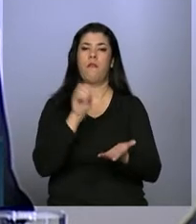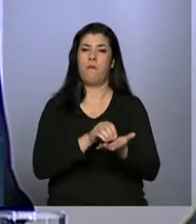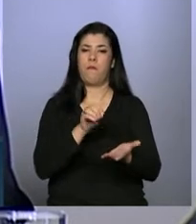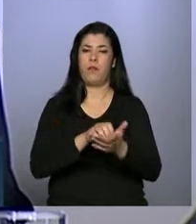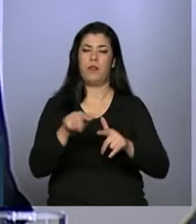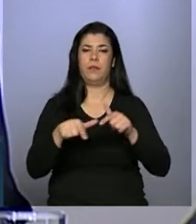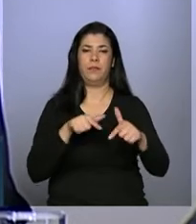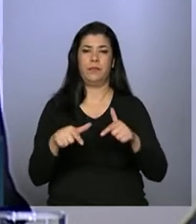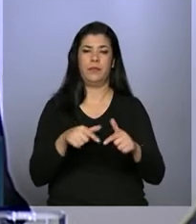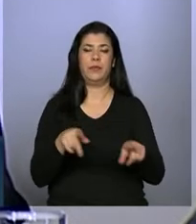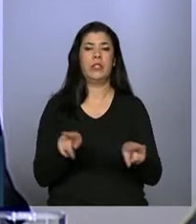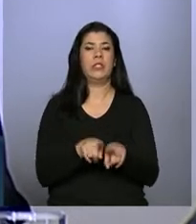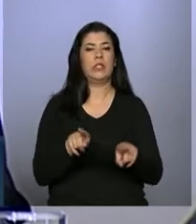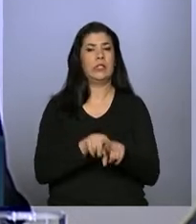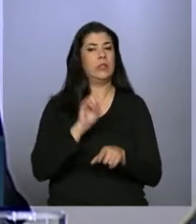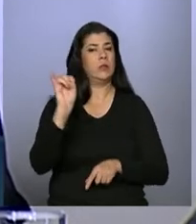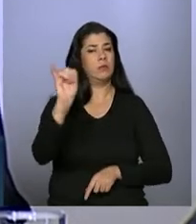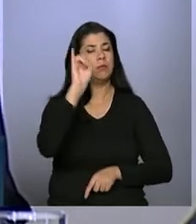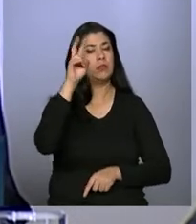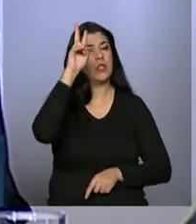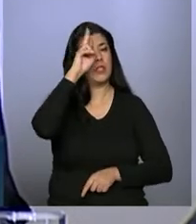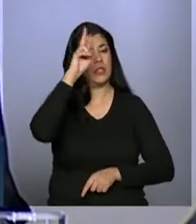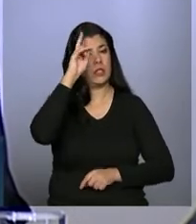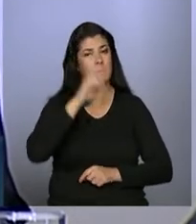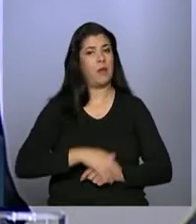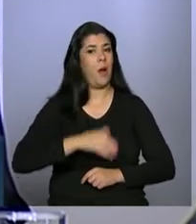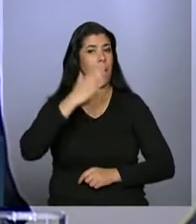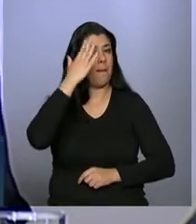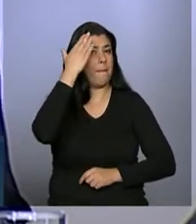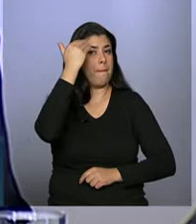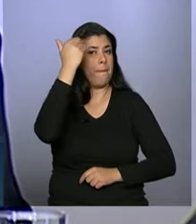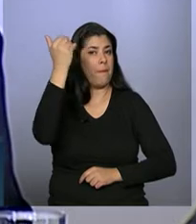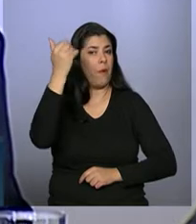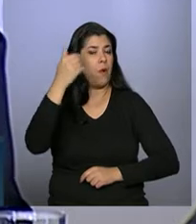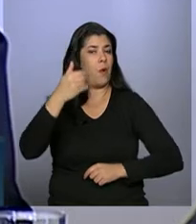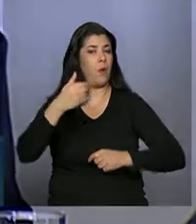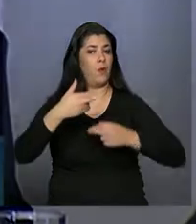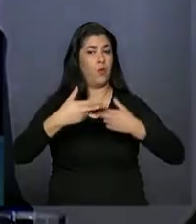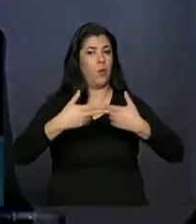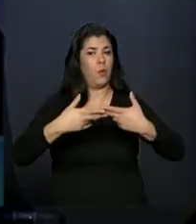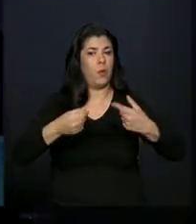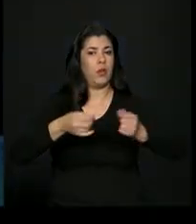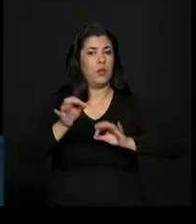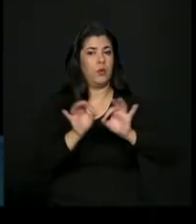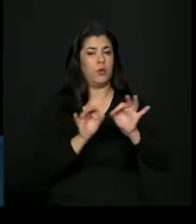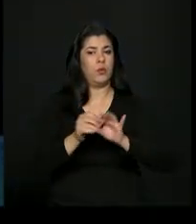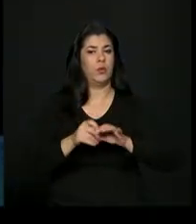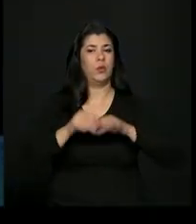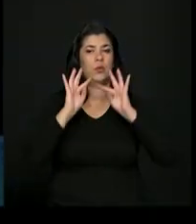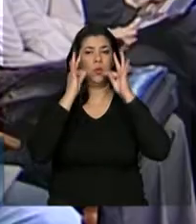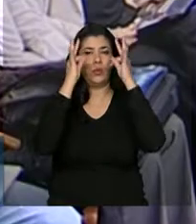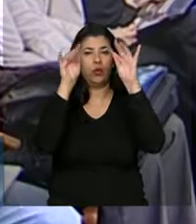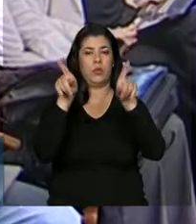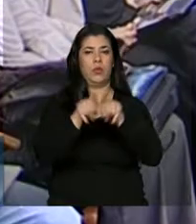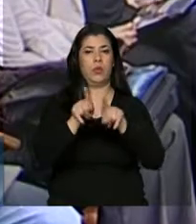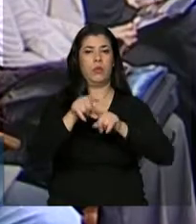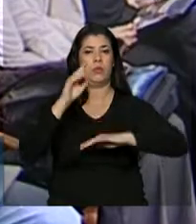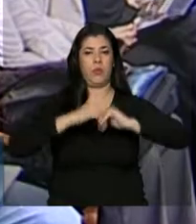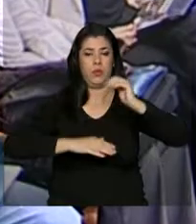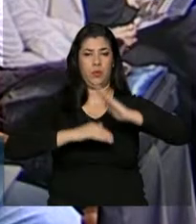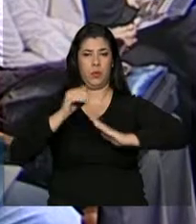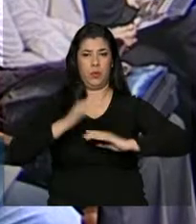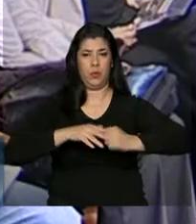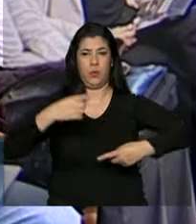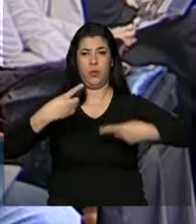Também a modernização de equipamentos e procedimentos, ações políticas, jurídicas e